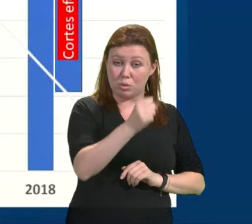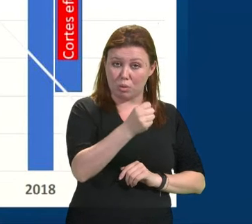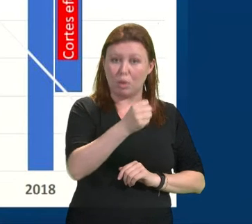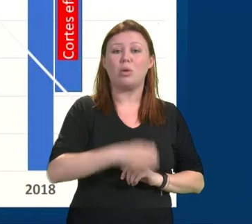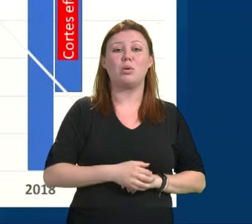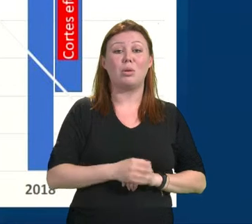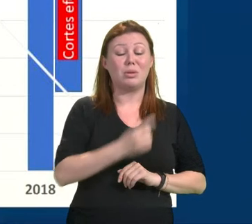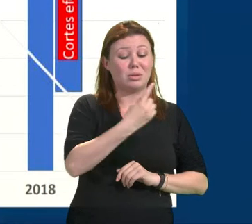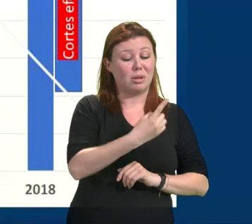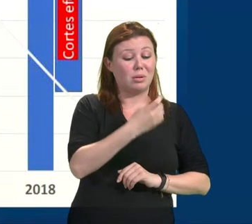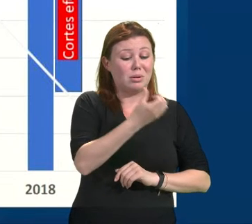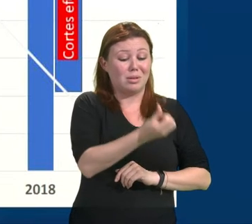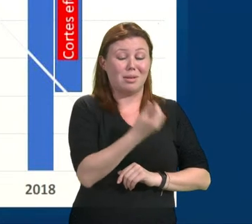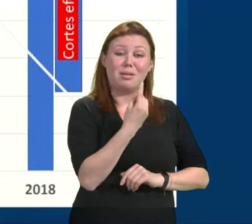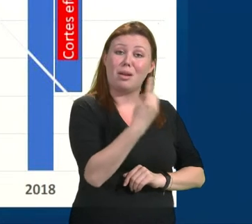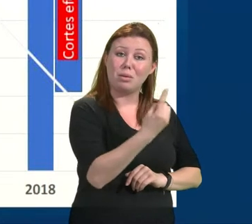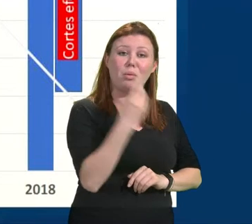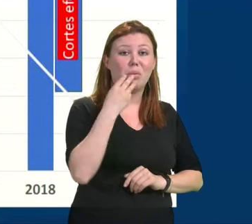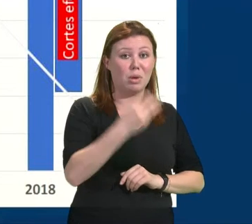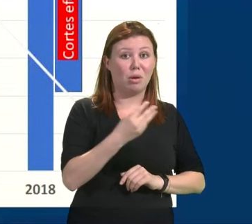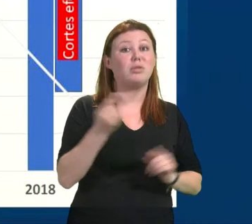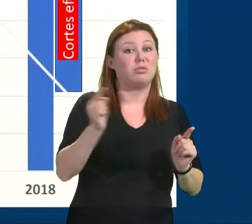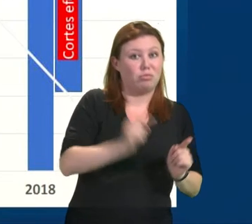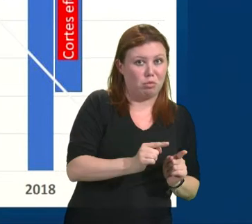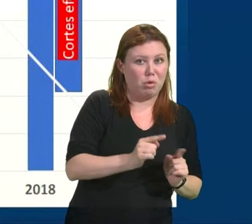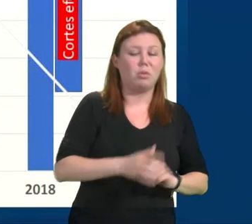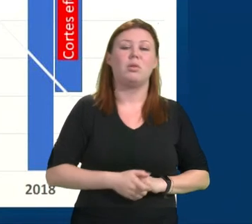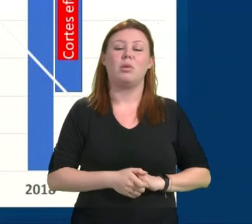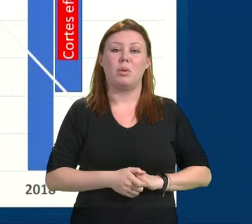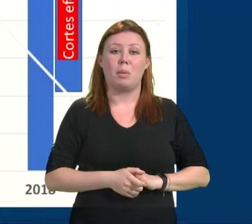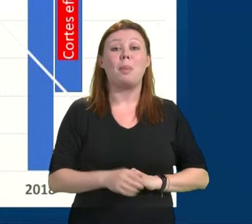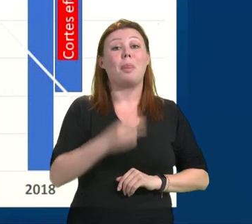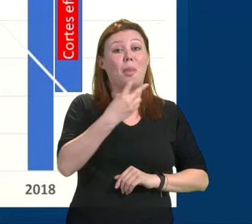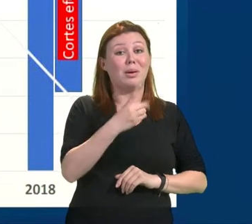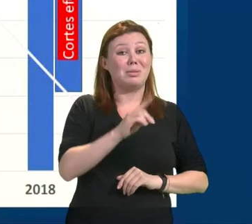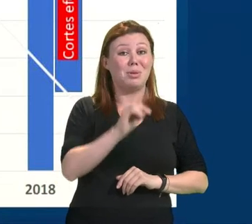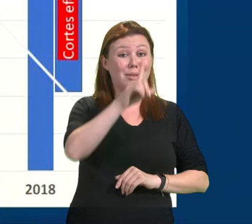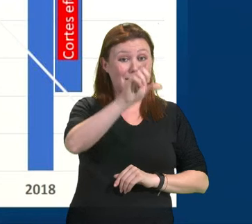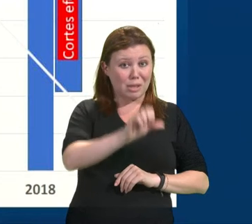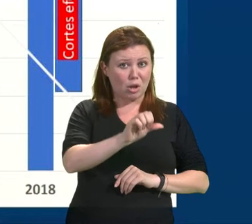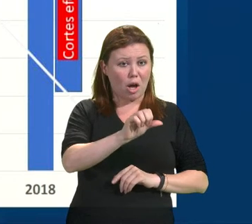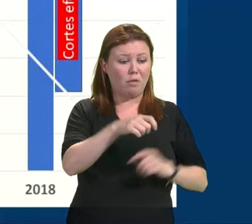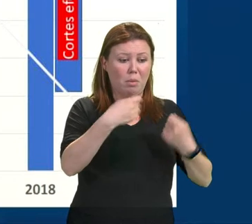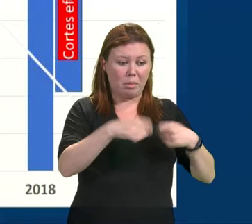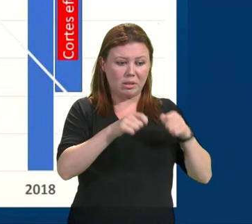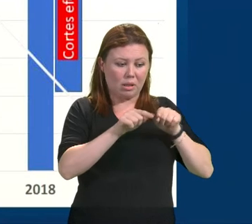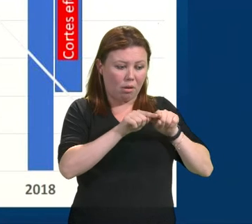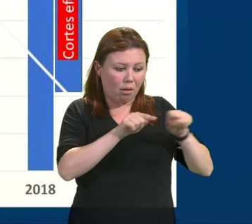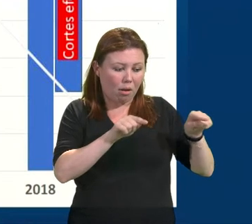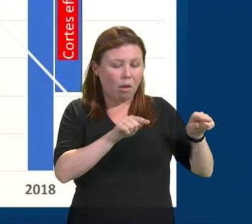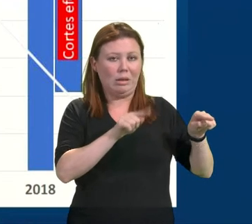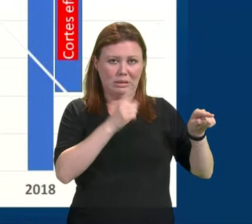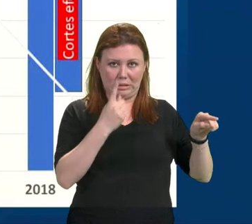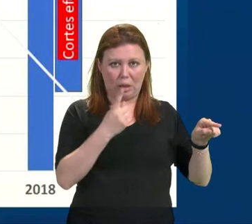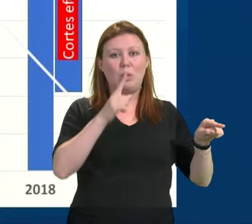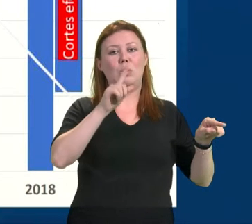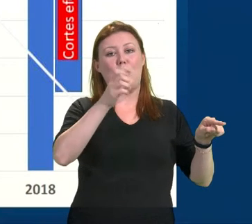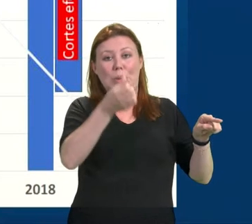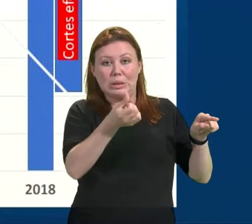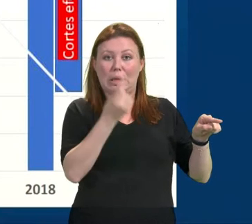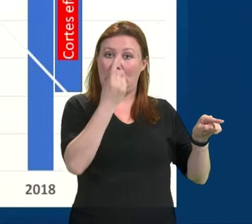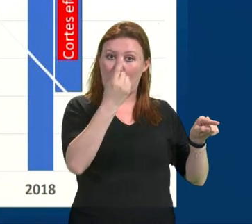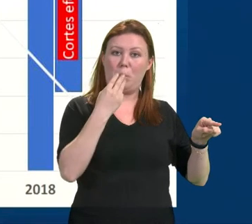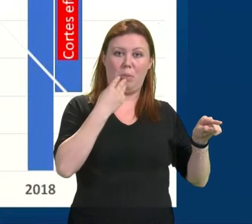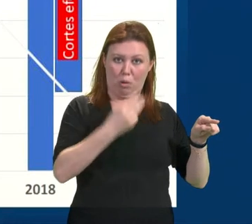161 milhões. Outra queda. Em 2019, deveria manter os mesmos 161